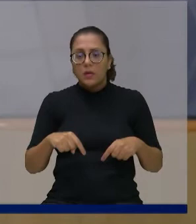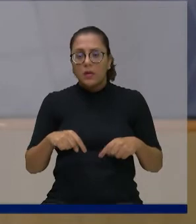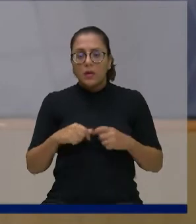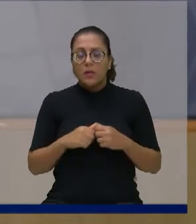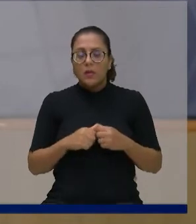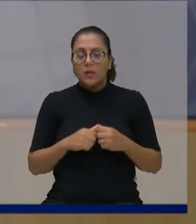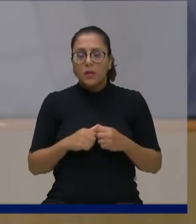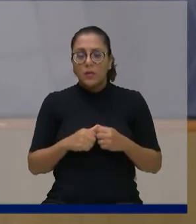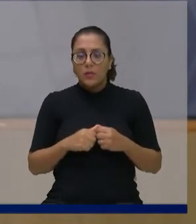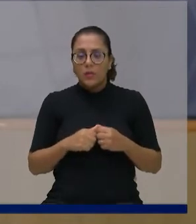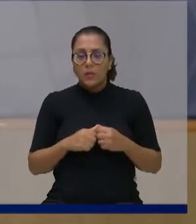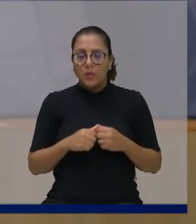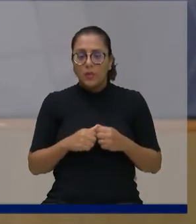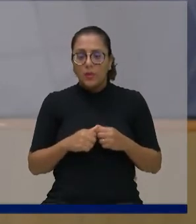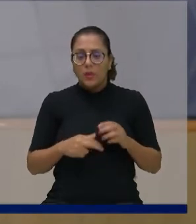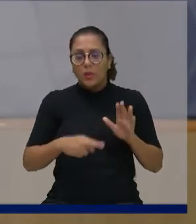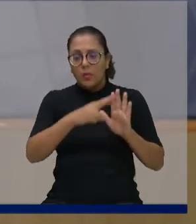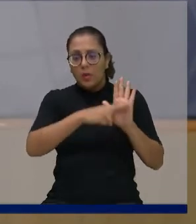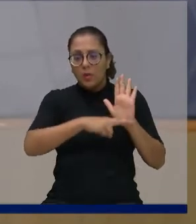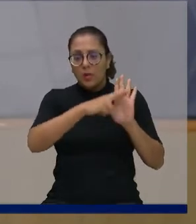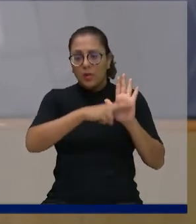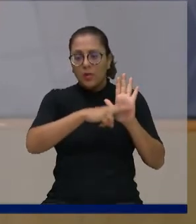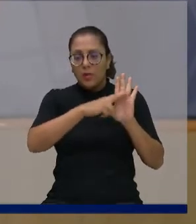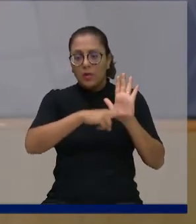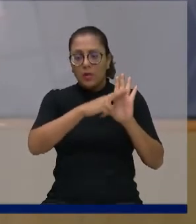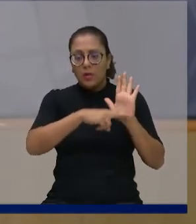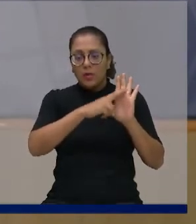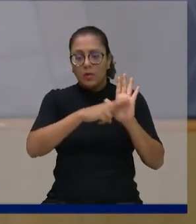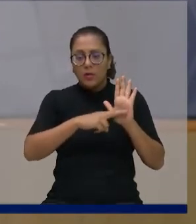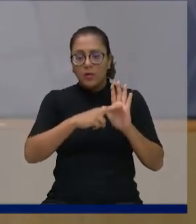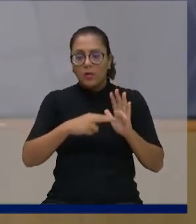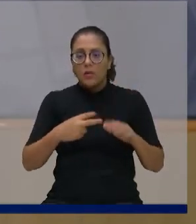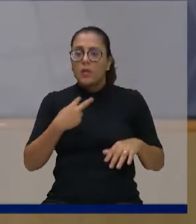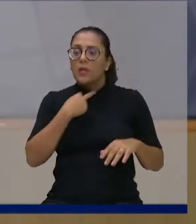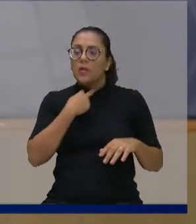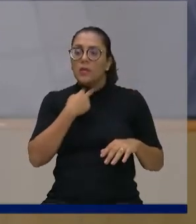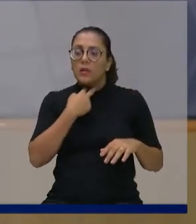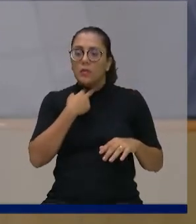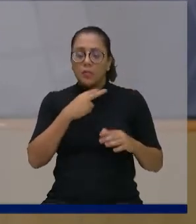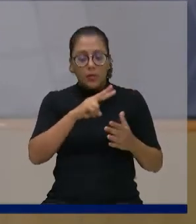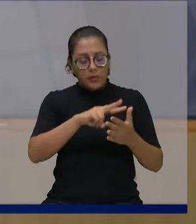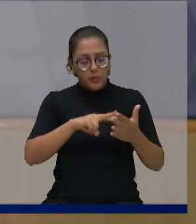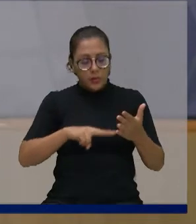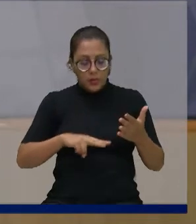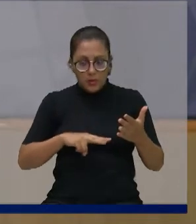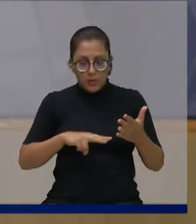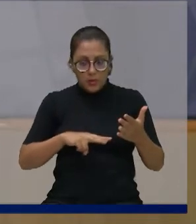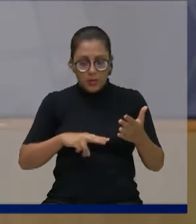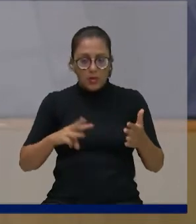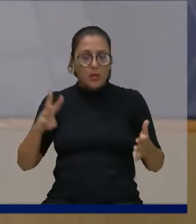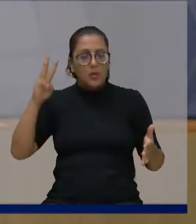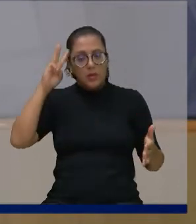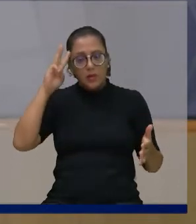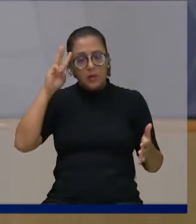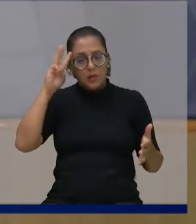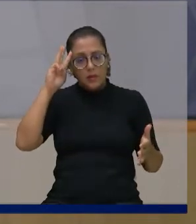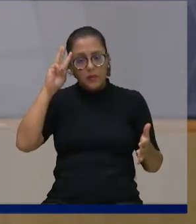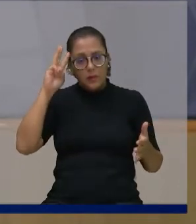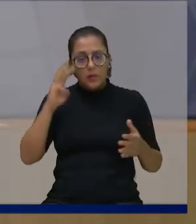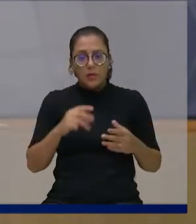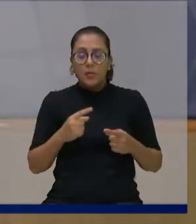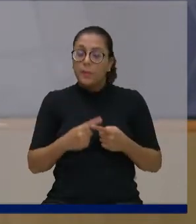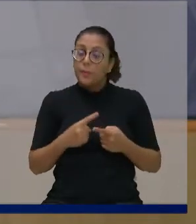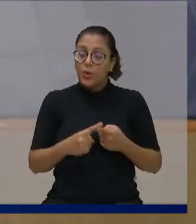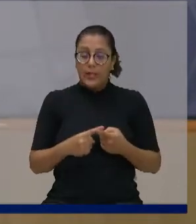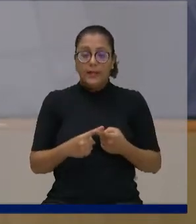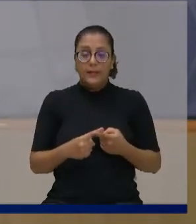resolução, regimentalmente, não pode ler aqui os requerimentos na sexta-feira, vocês sabiam disso, vereadores? Não pode. Por